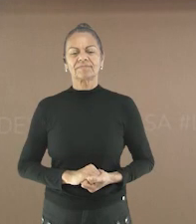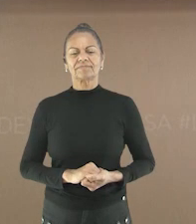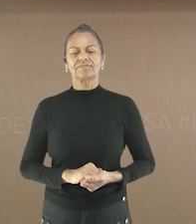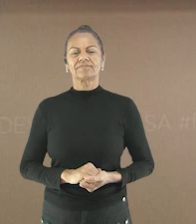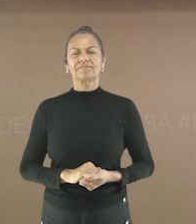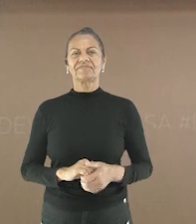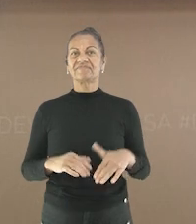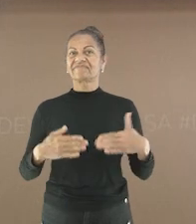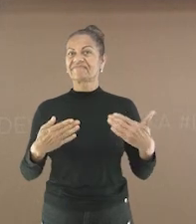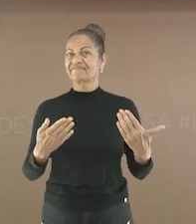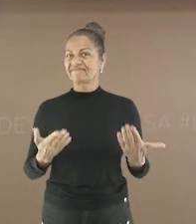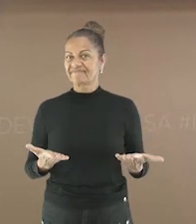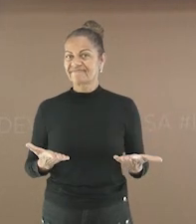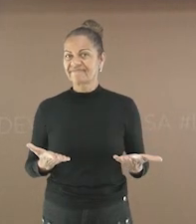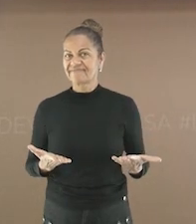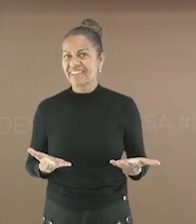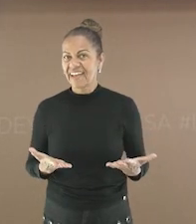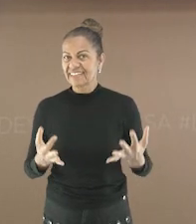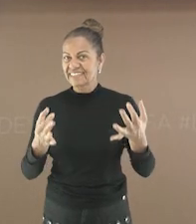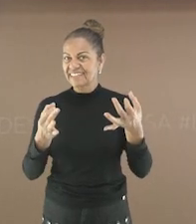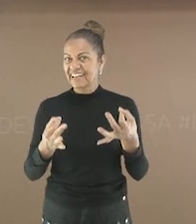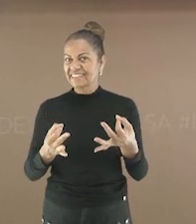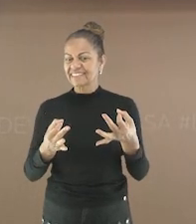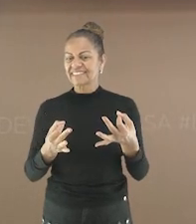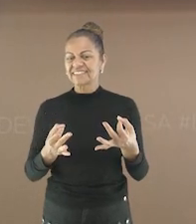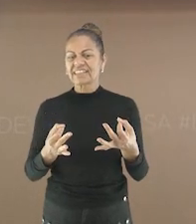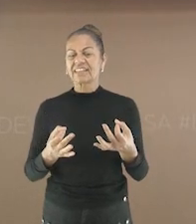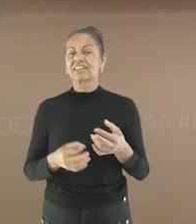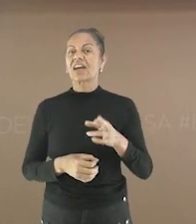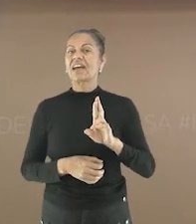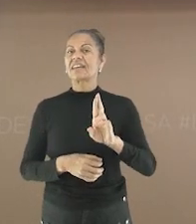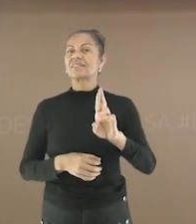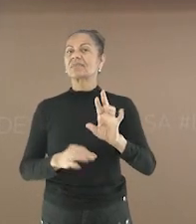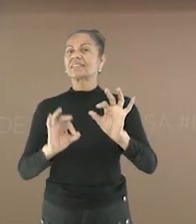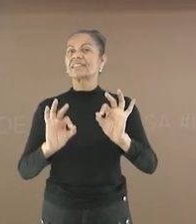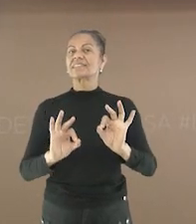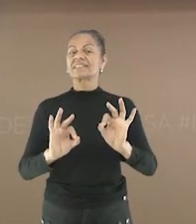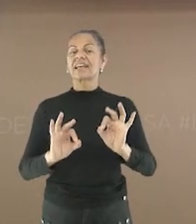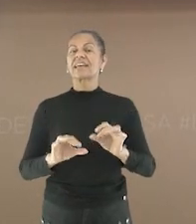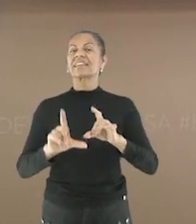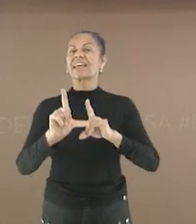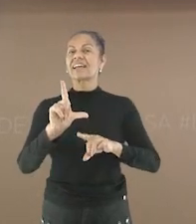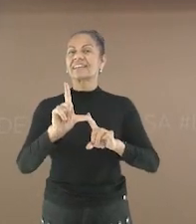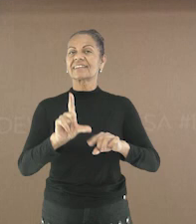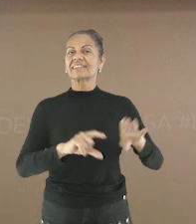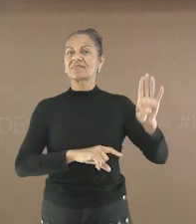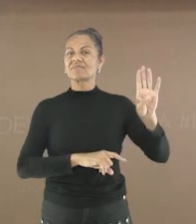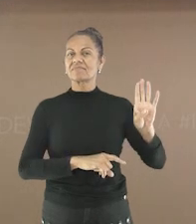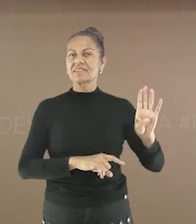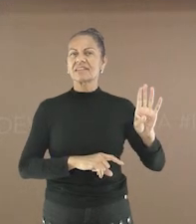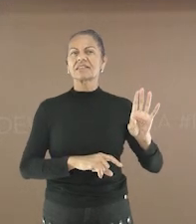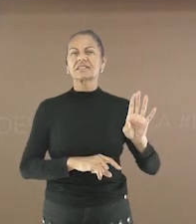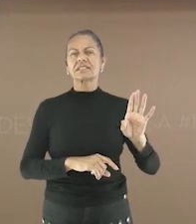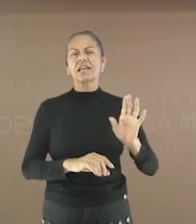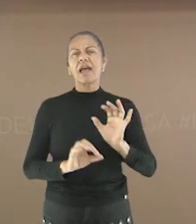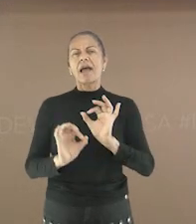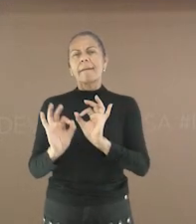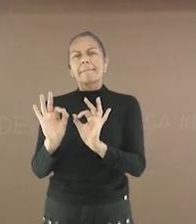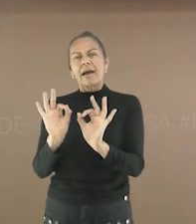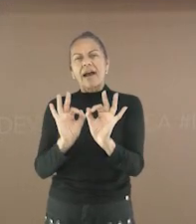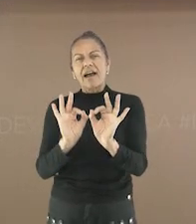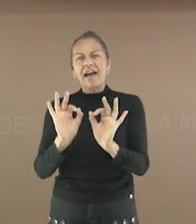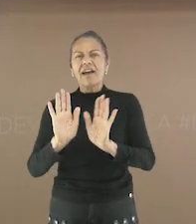E aí? Será que vocês acertaram? A resposta correta é A letra B Cuidado